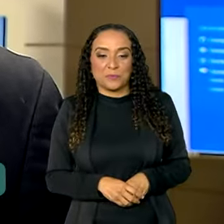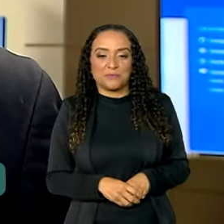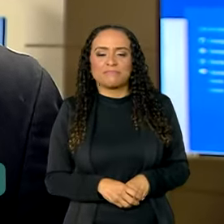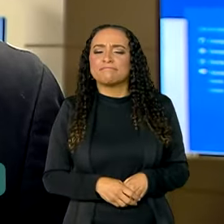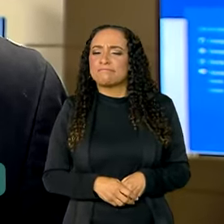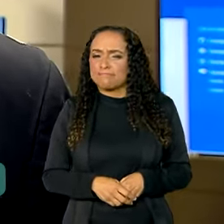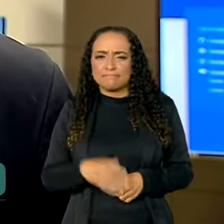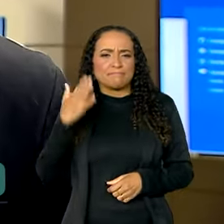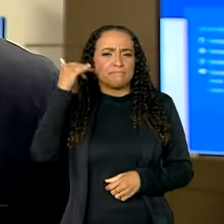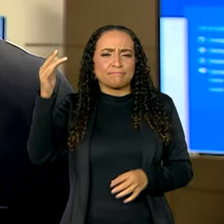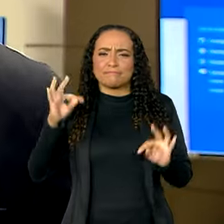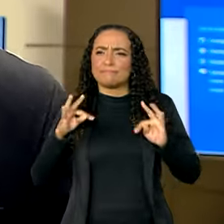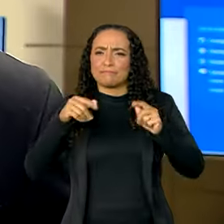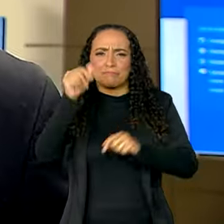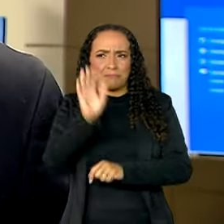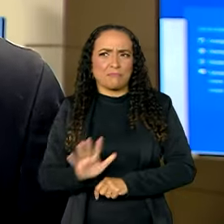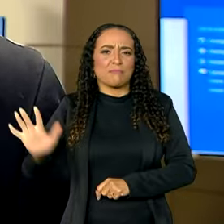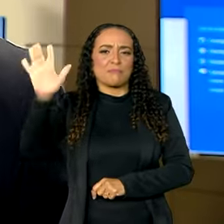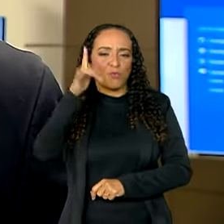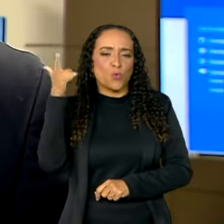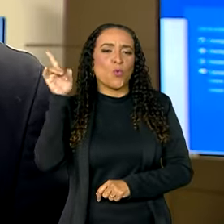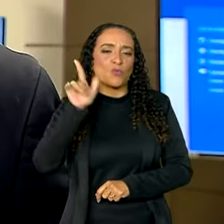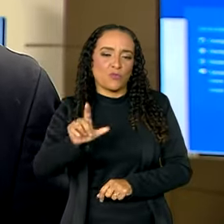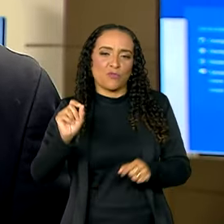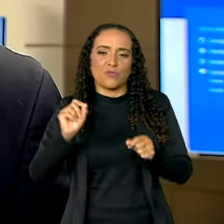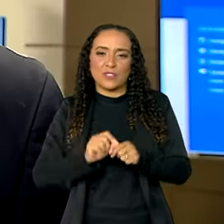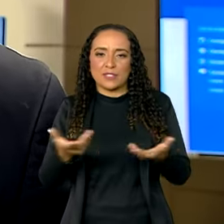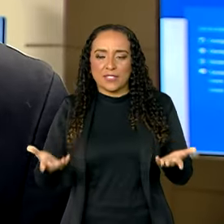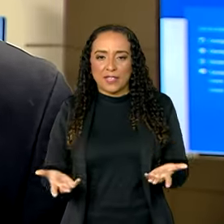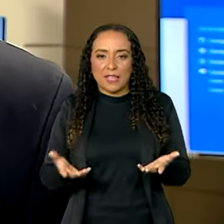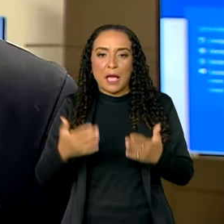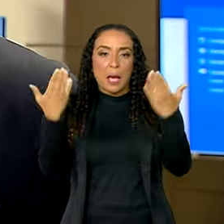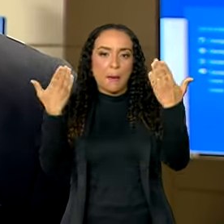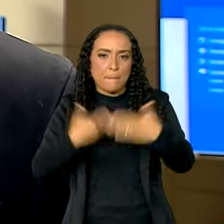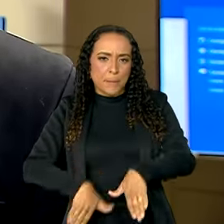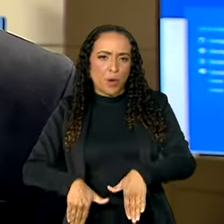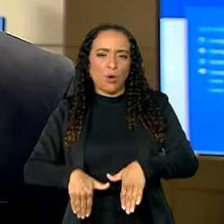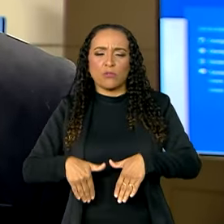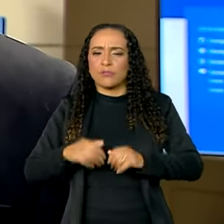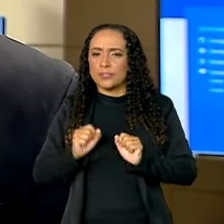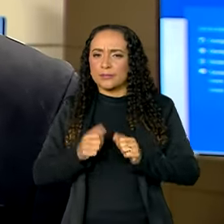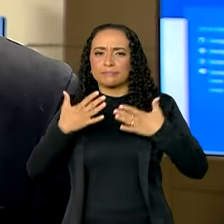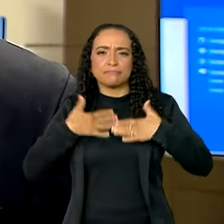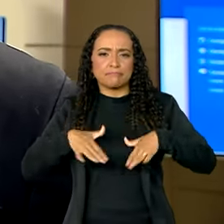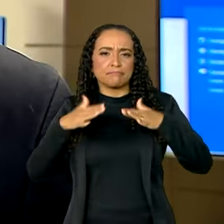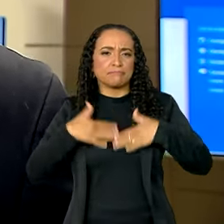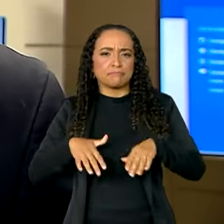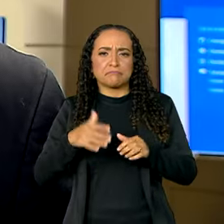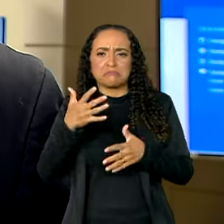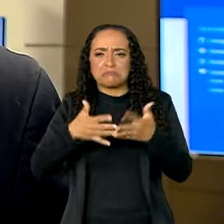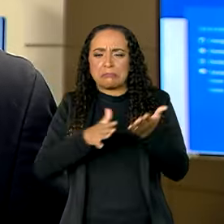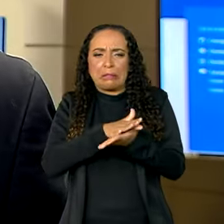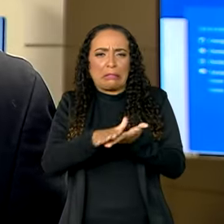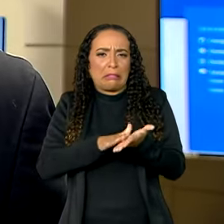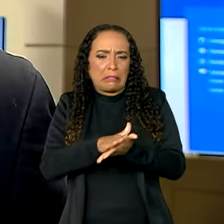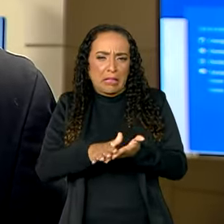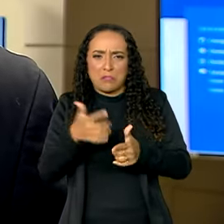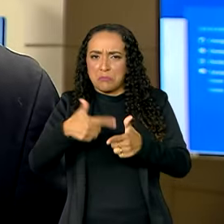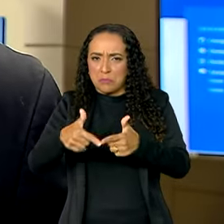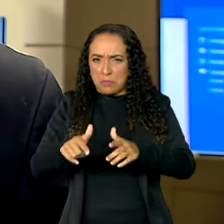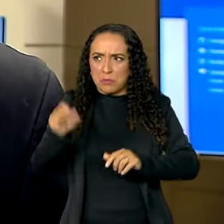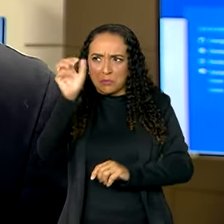um sucesso no país inteiro. Nós conseguimos fazer com que a aplicação transcorresse com muito poucos incidentes em todo o país.